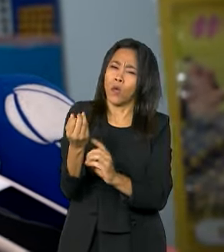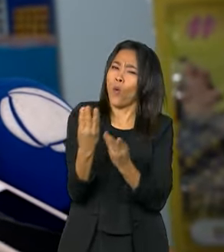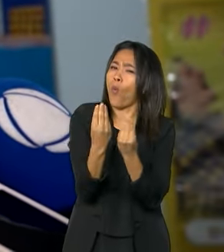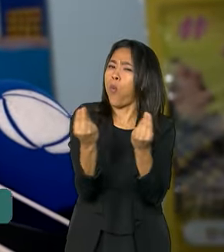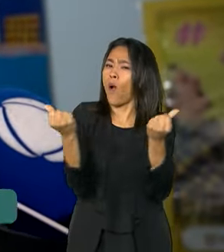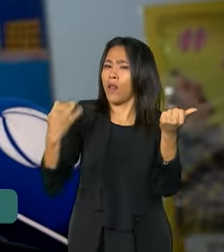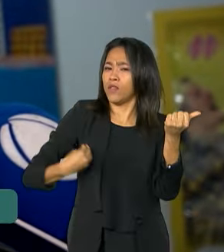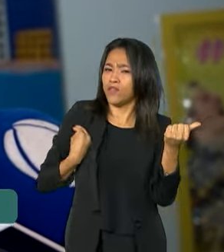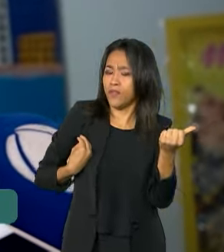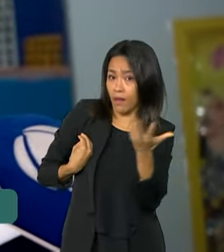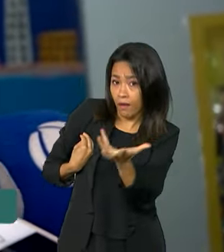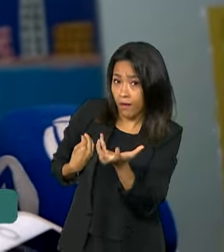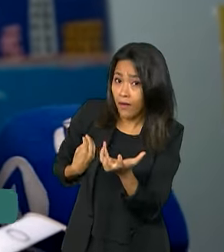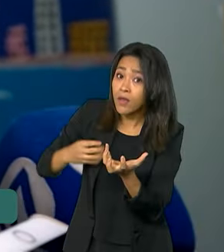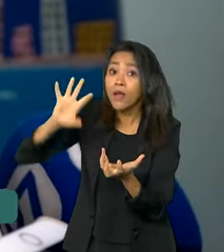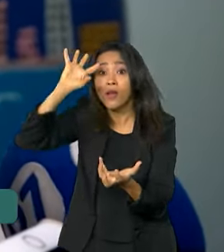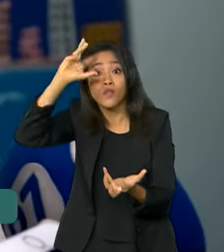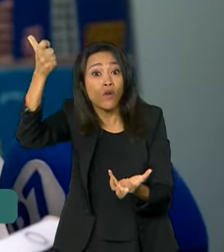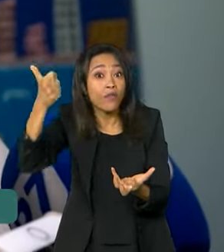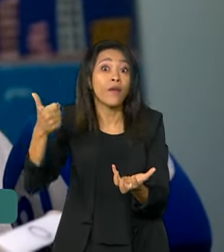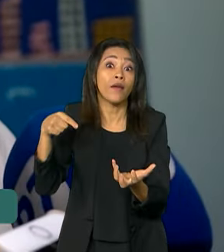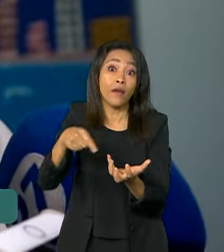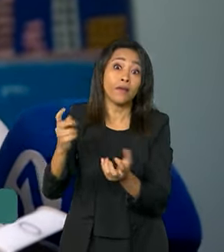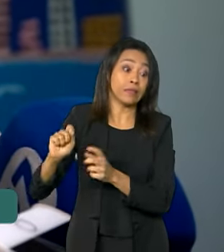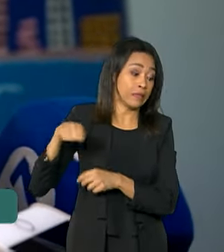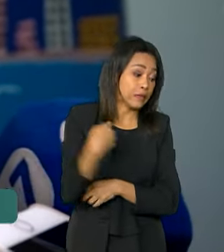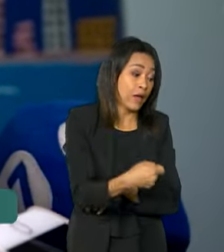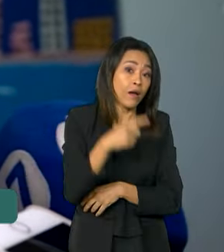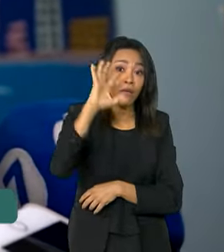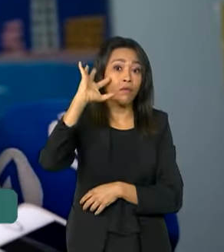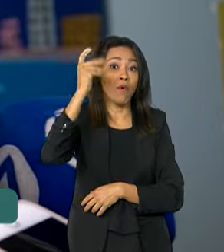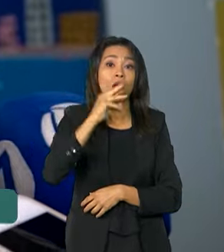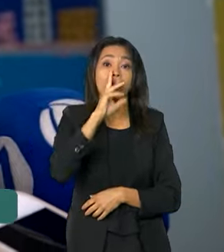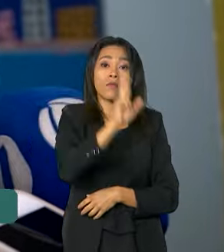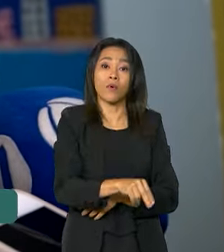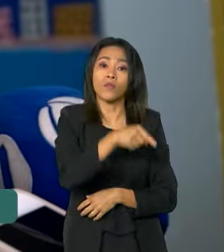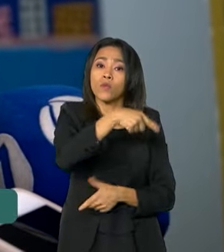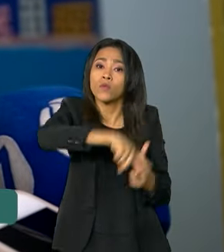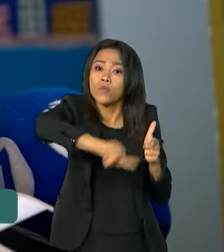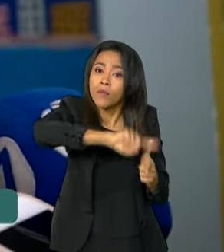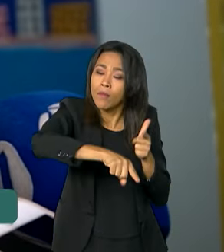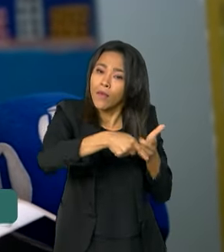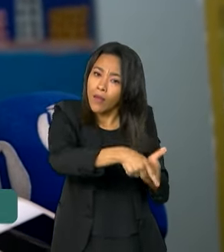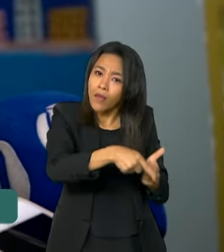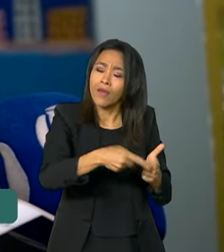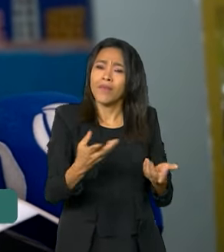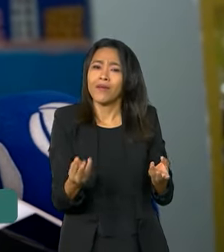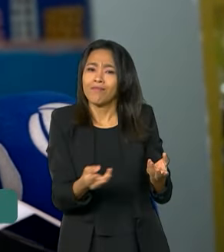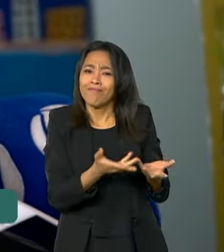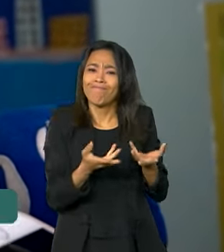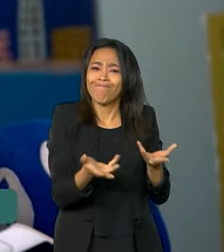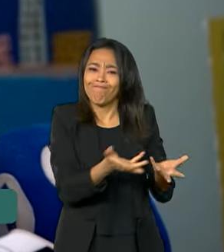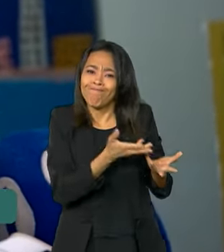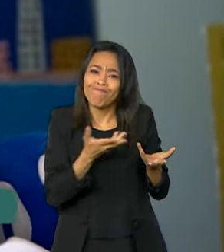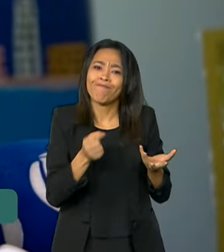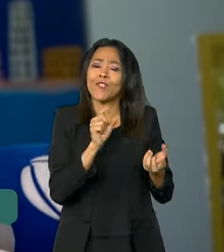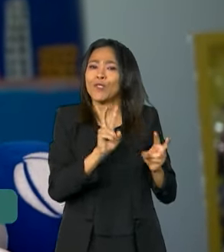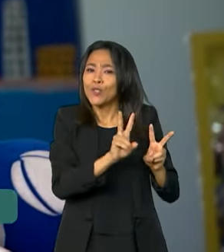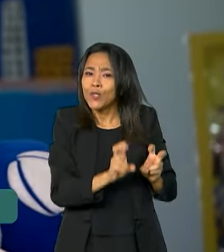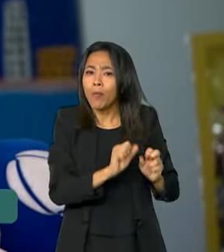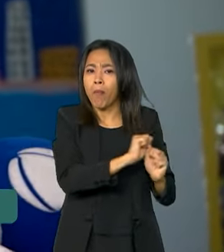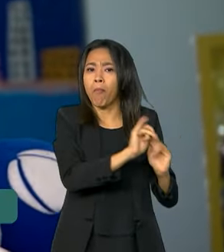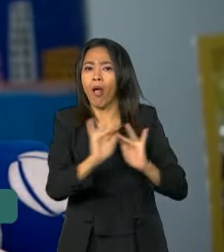o mundo, por exemplo, quiser dar solução ao problema dessa forma desorganizada do processo